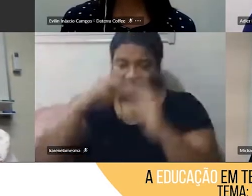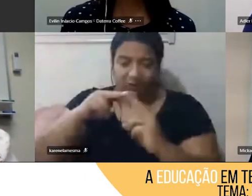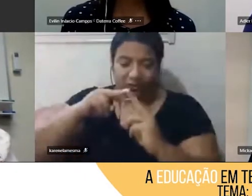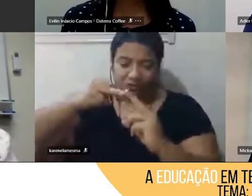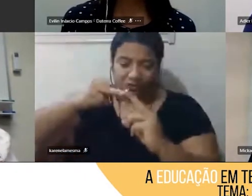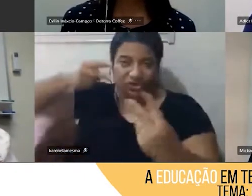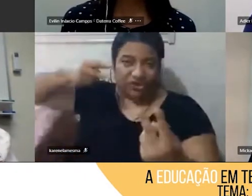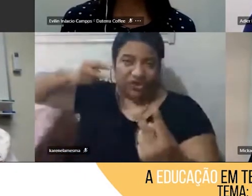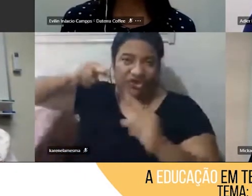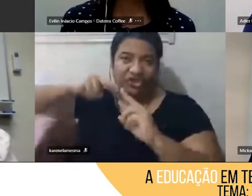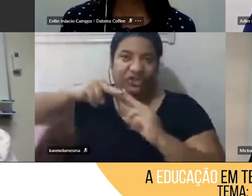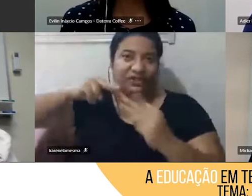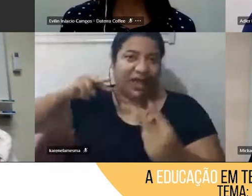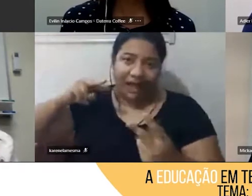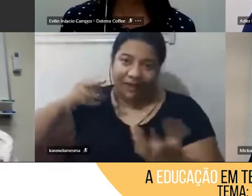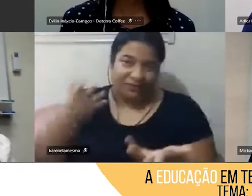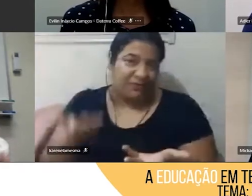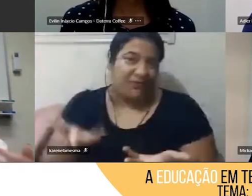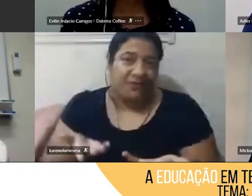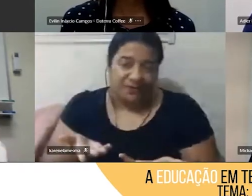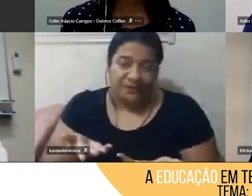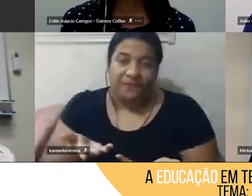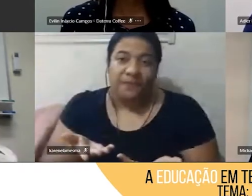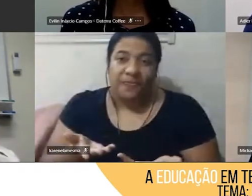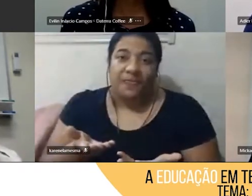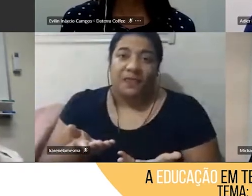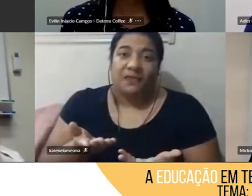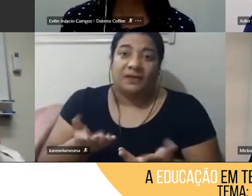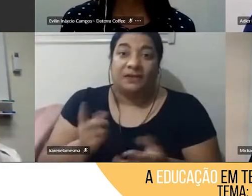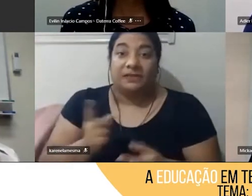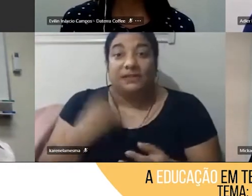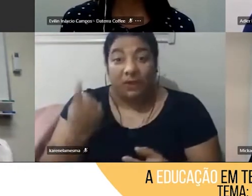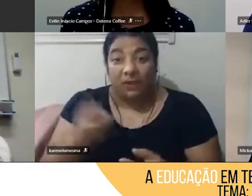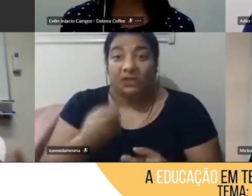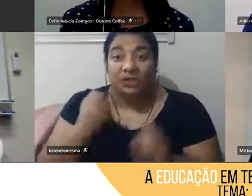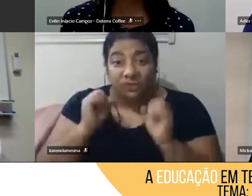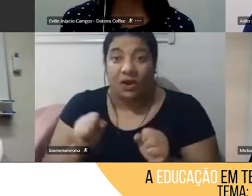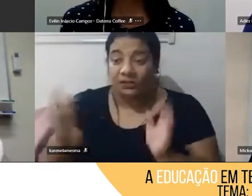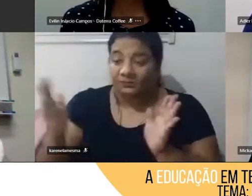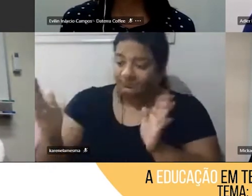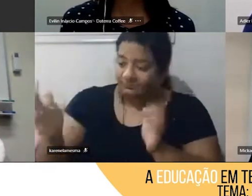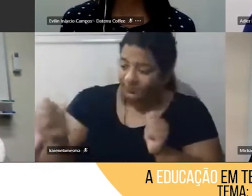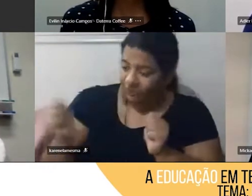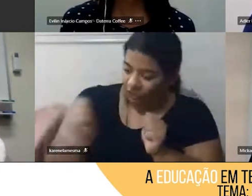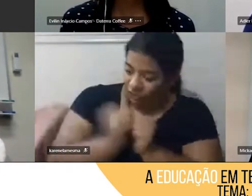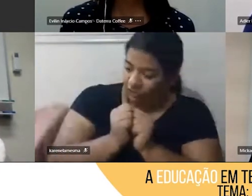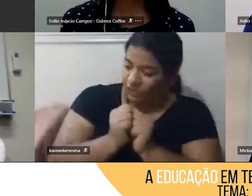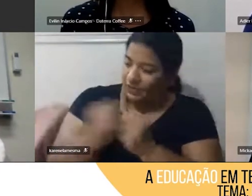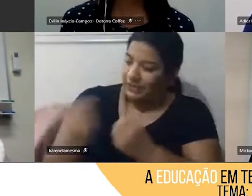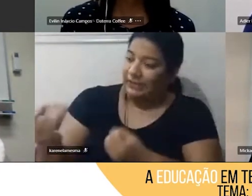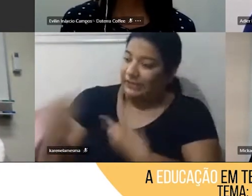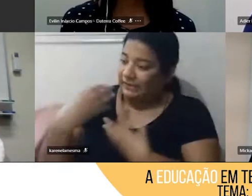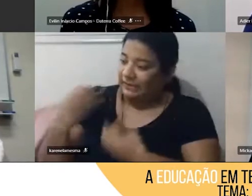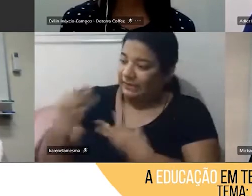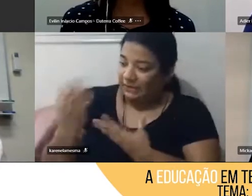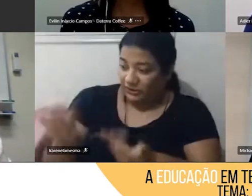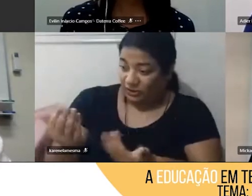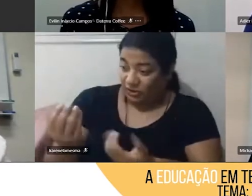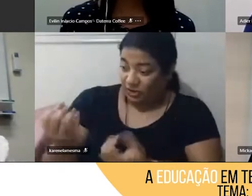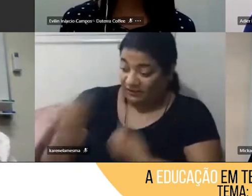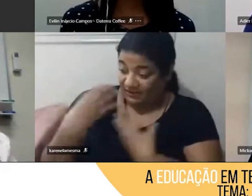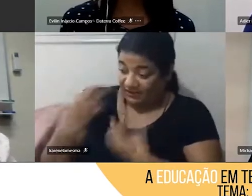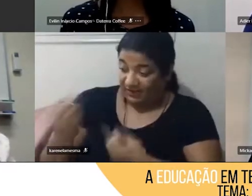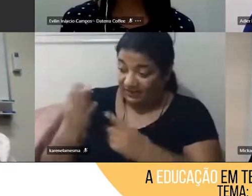época, e aí a gente pode trazer para perto, como é que eles nos ensinam também, né, e aí eles vão